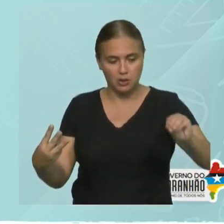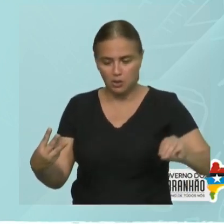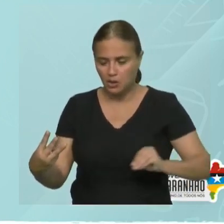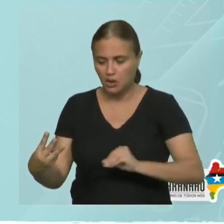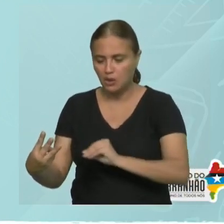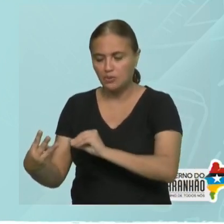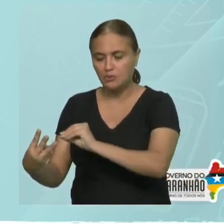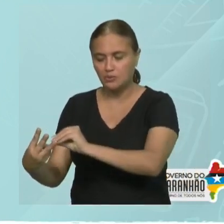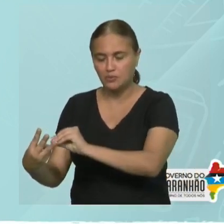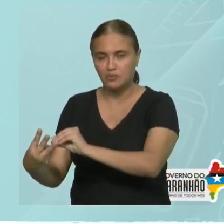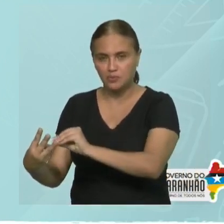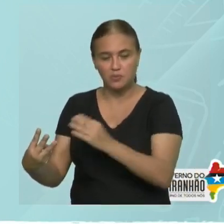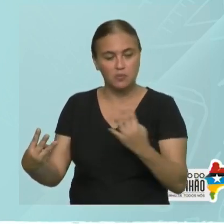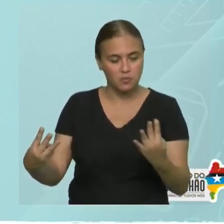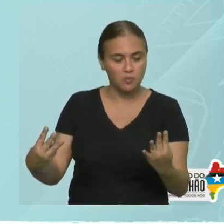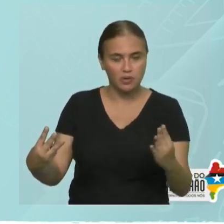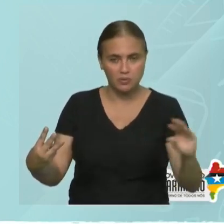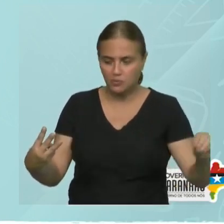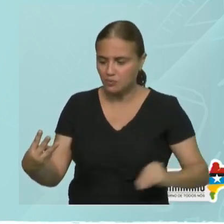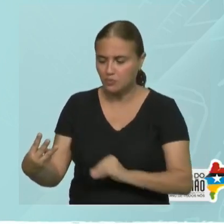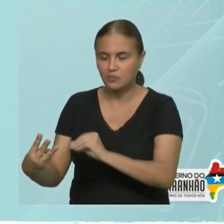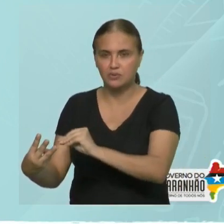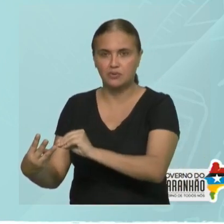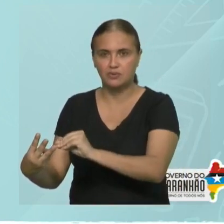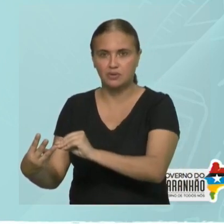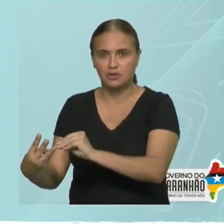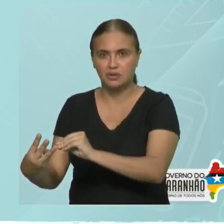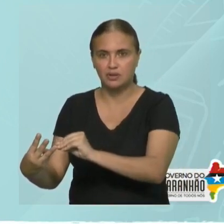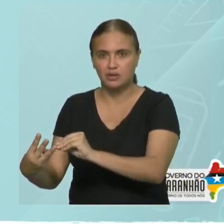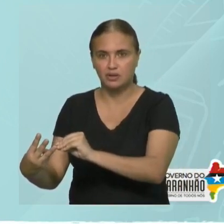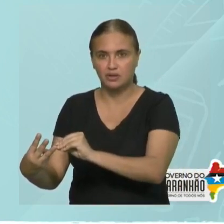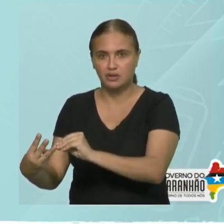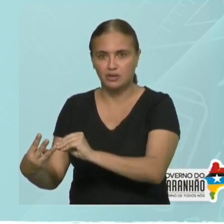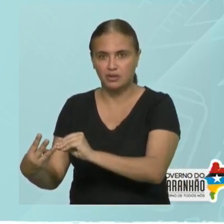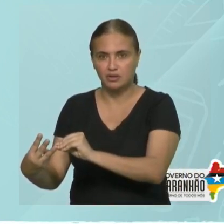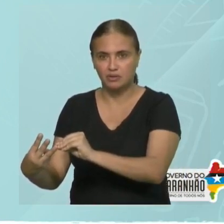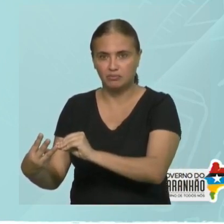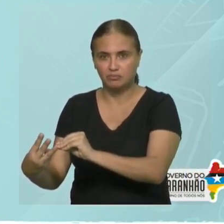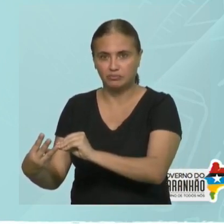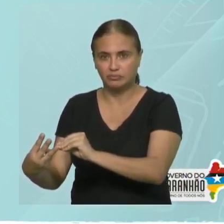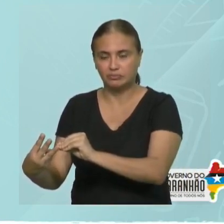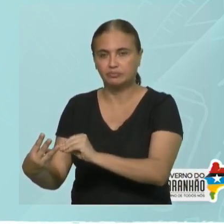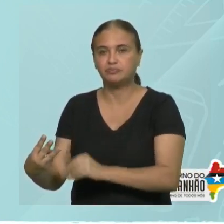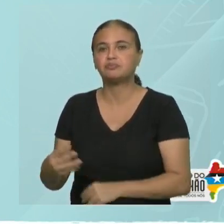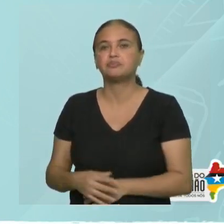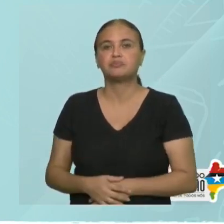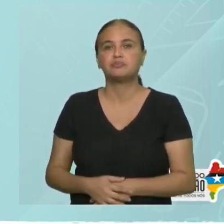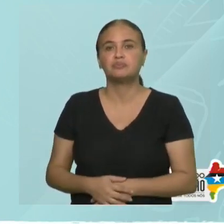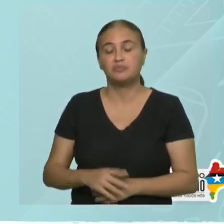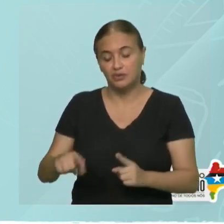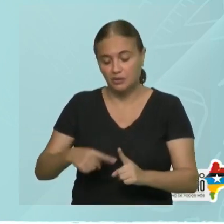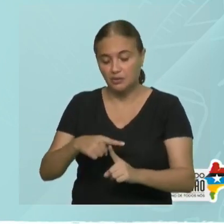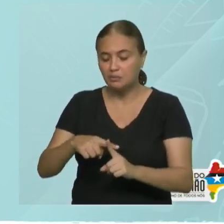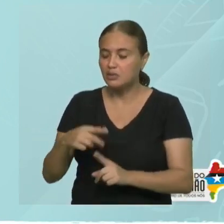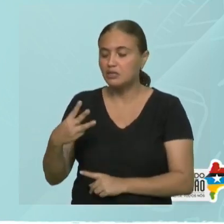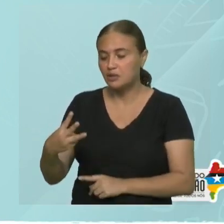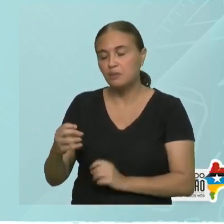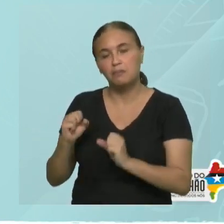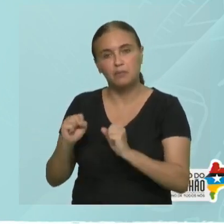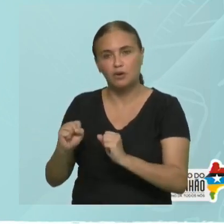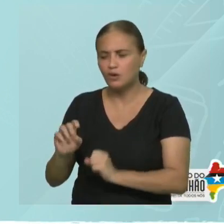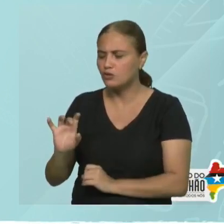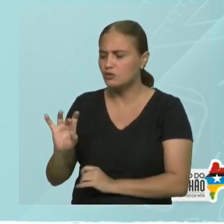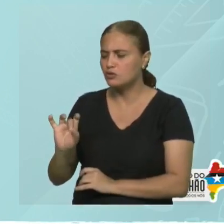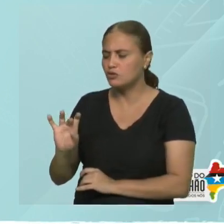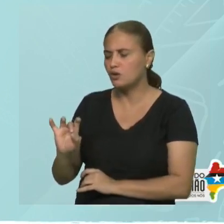maior módulo. E o três é a diferença, ou seja, a subtração. E o mais três, eu posso escrever como